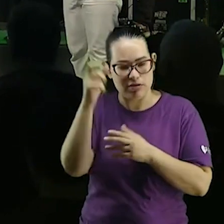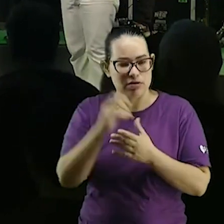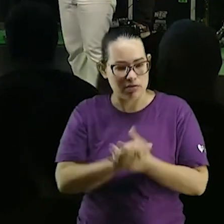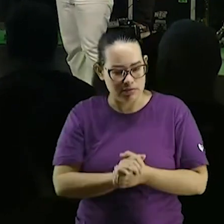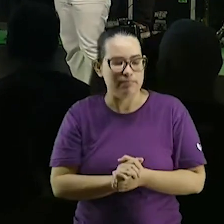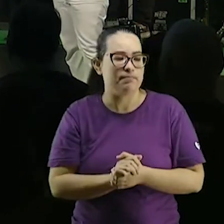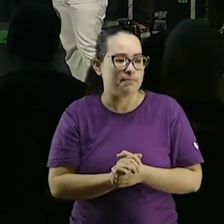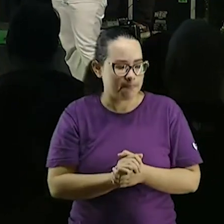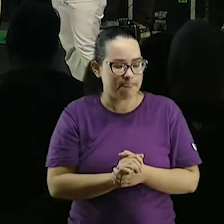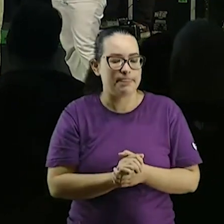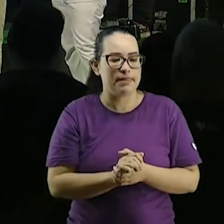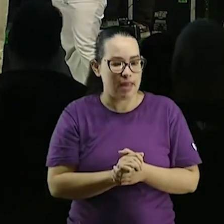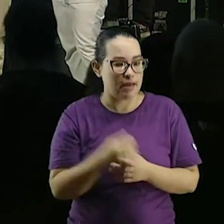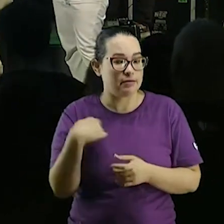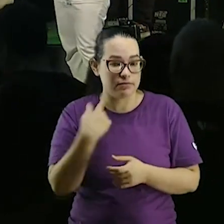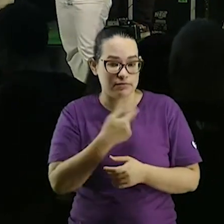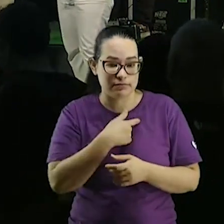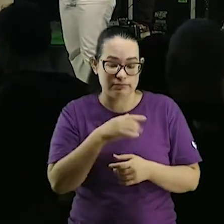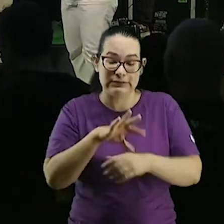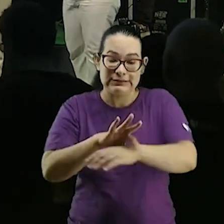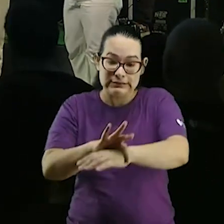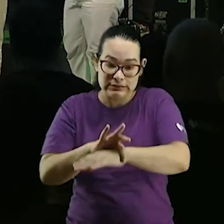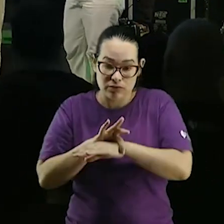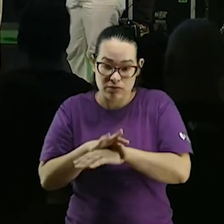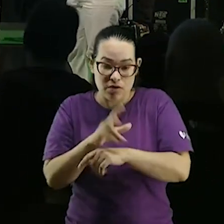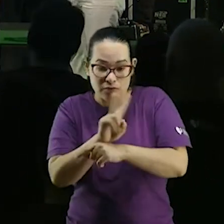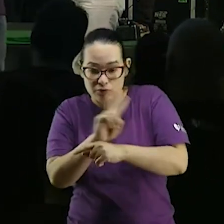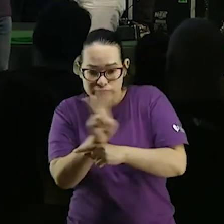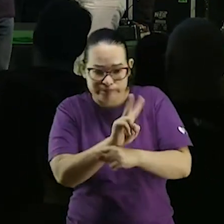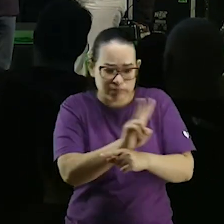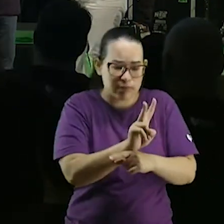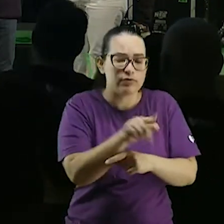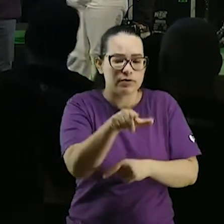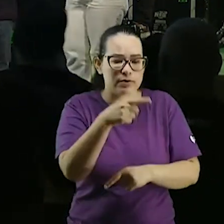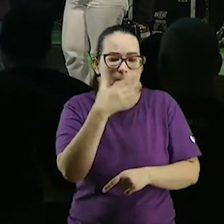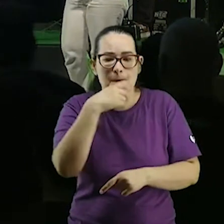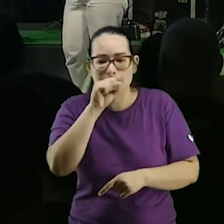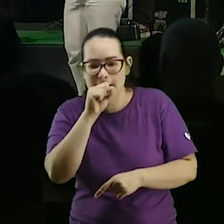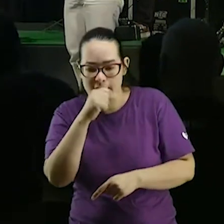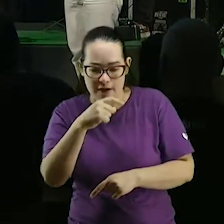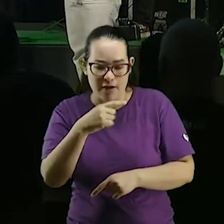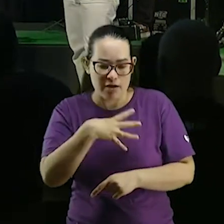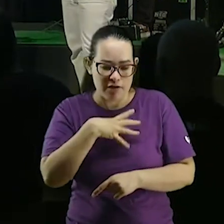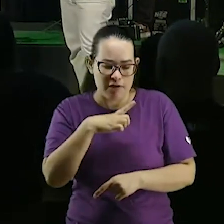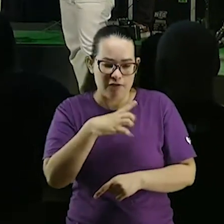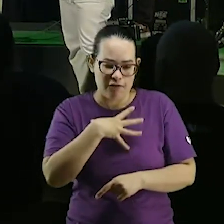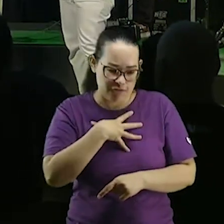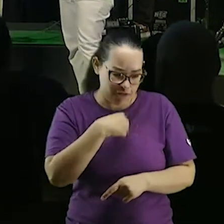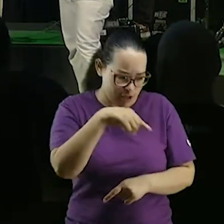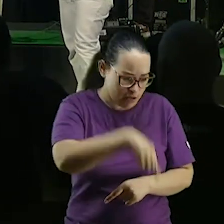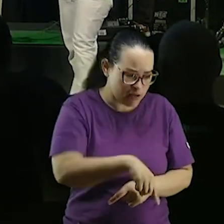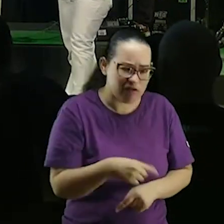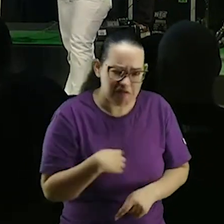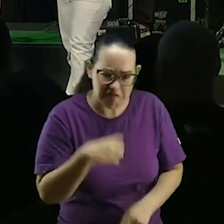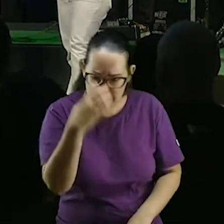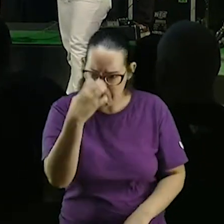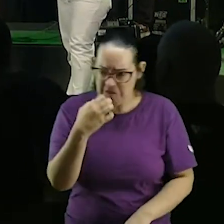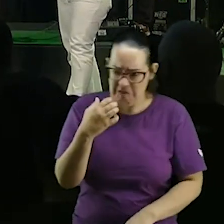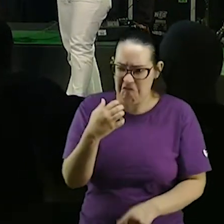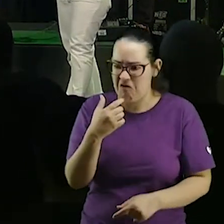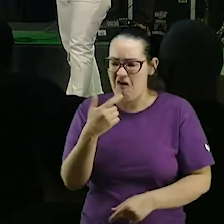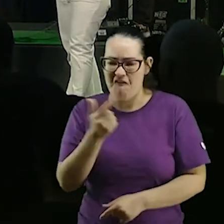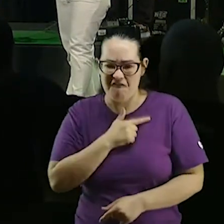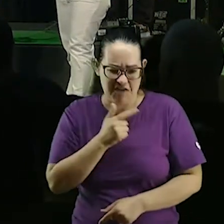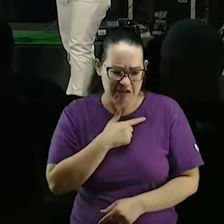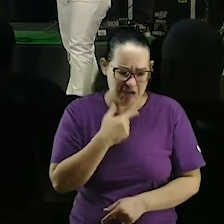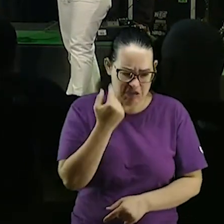então a gente precisa de gente para segurança você não é pai você não tem filho lá embaixo vem aqui fazer cara feia então meu ministério qual é é